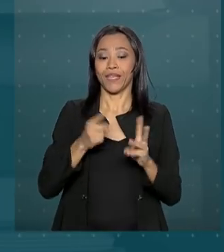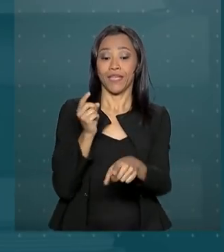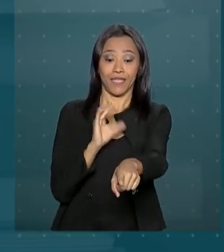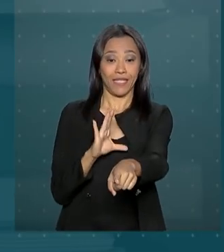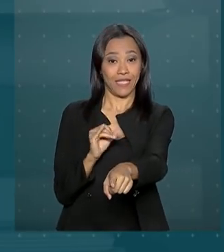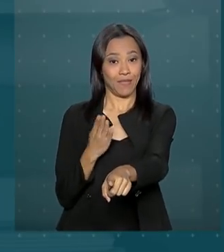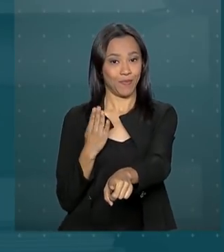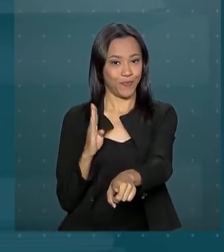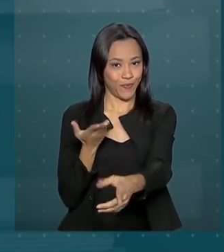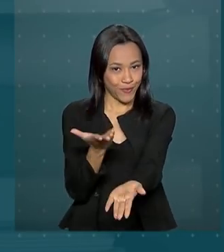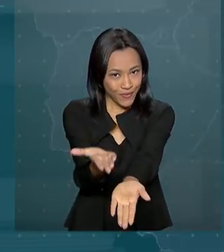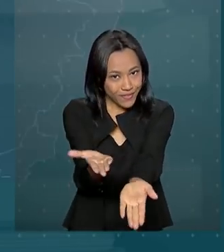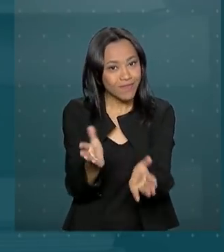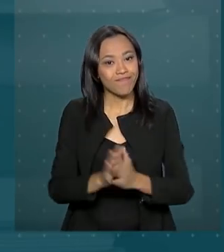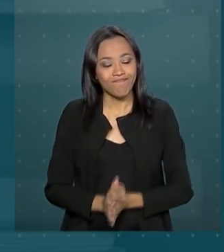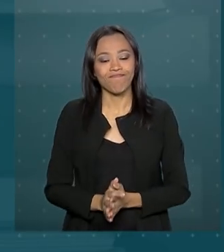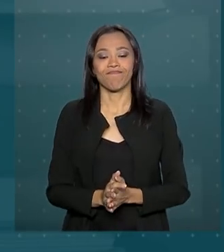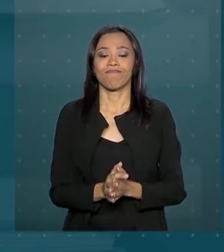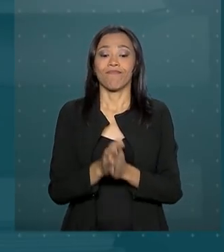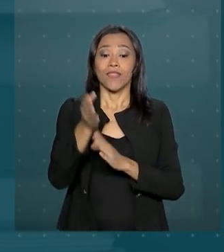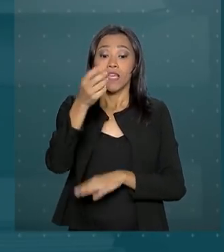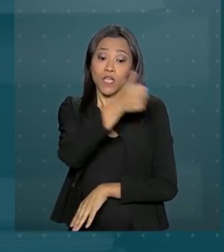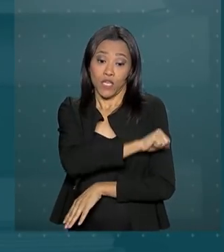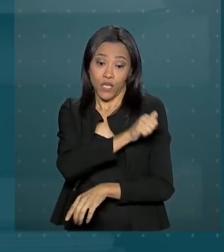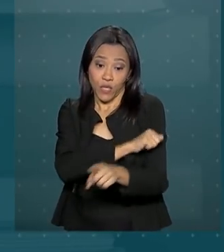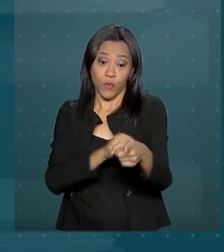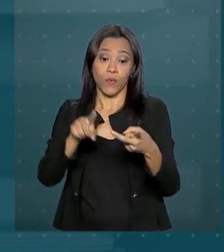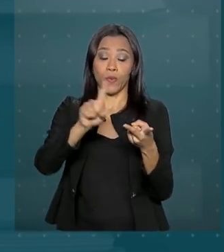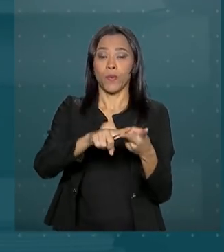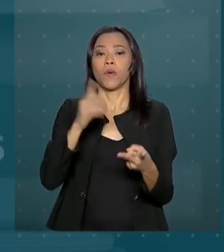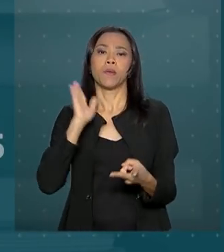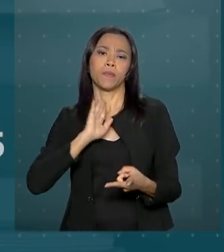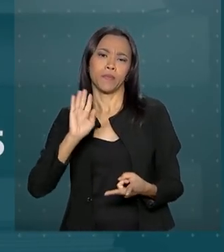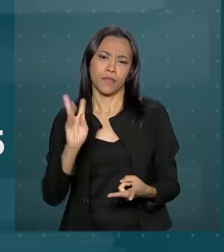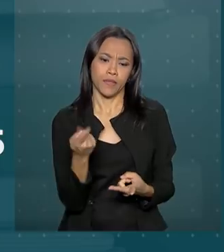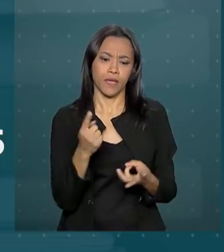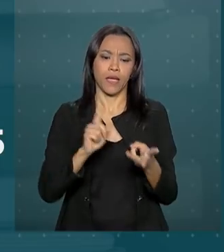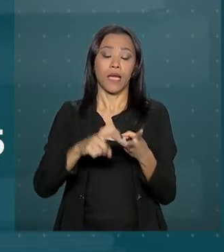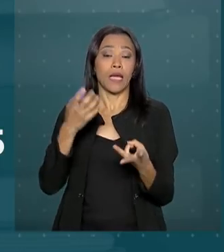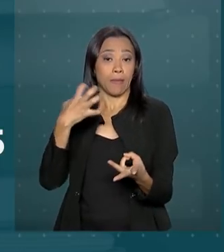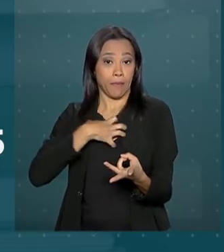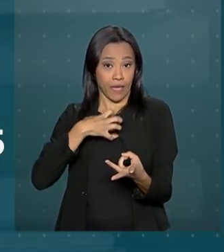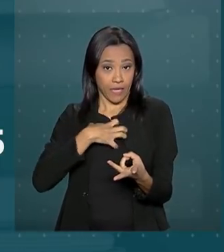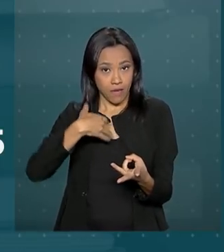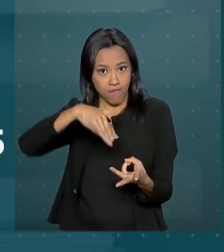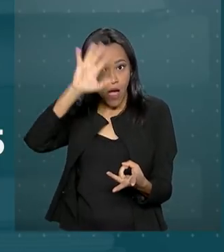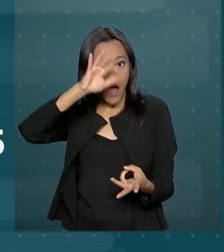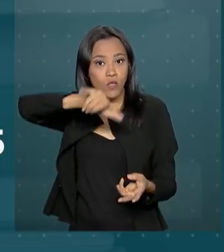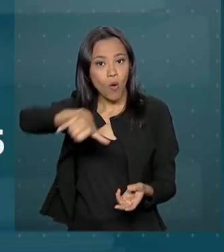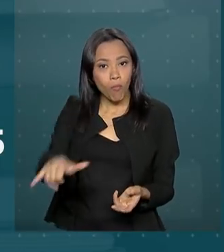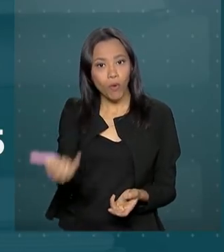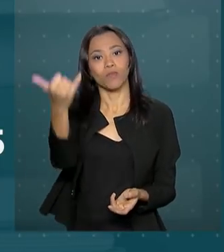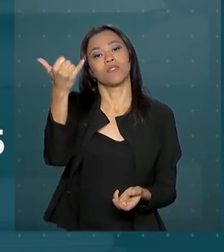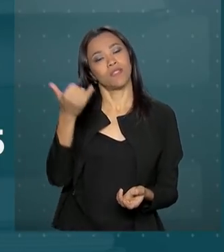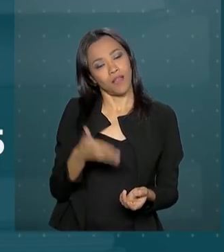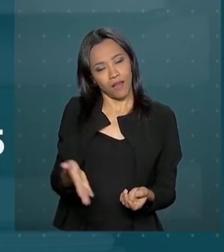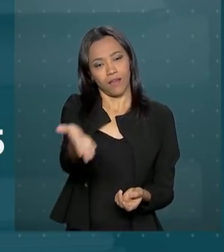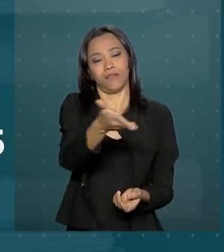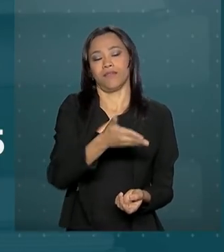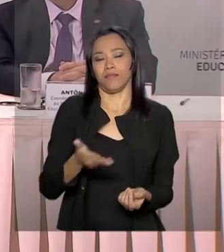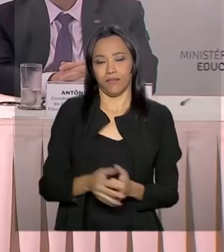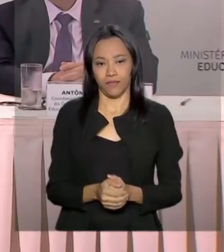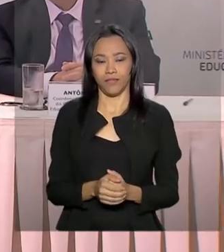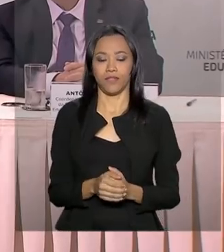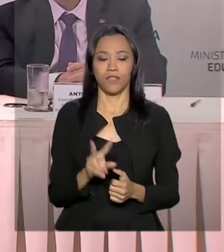Biológicas. Rio de Janeiro, Minas Gerais e Bahia são os estados com mais oportunidades para os estudantes.